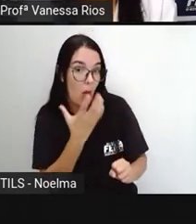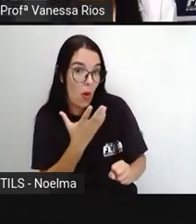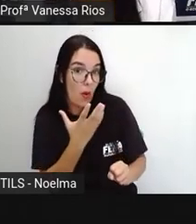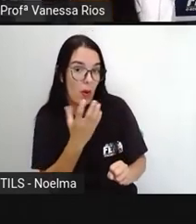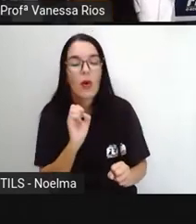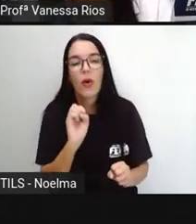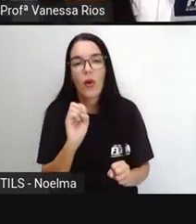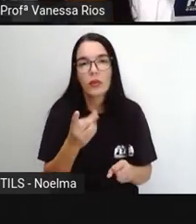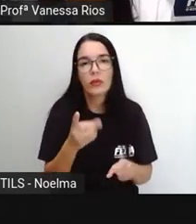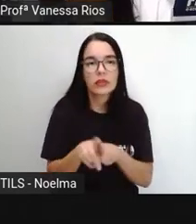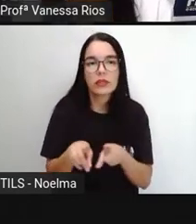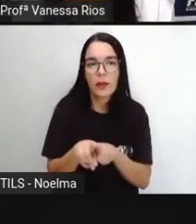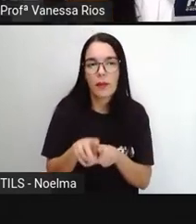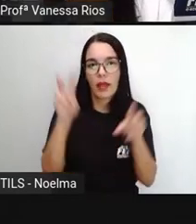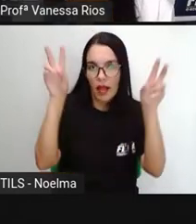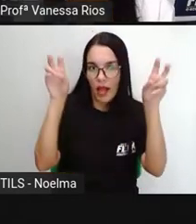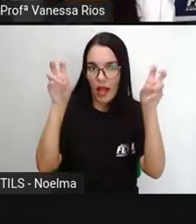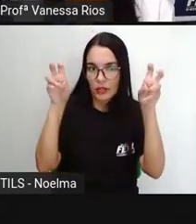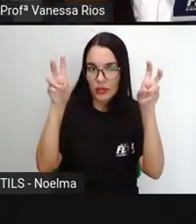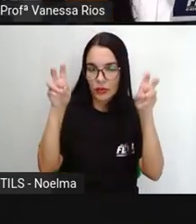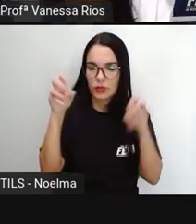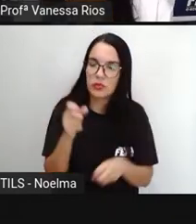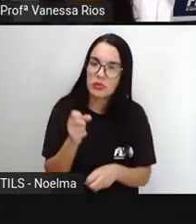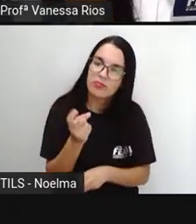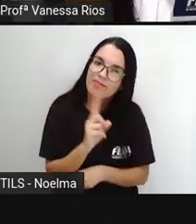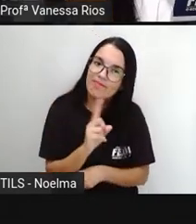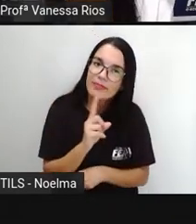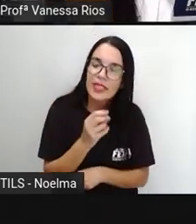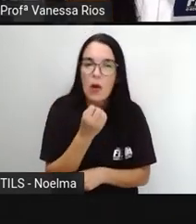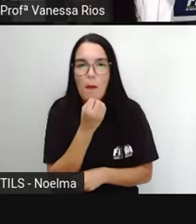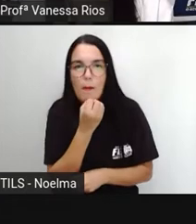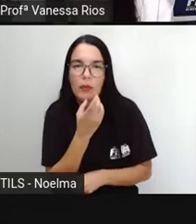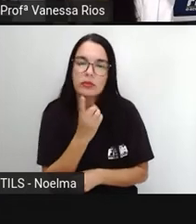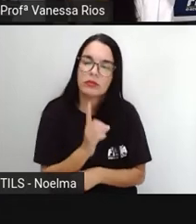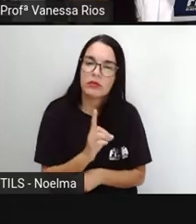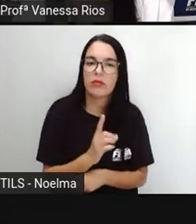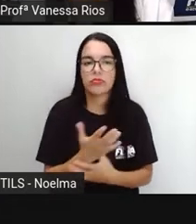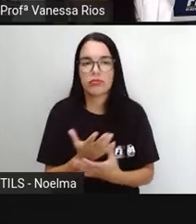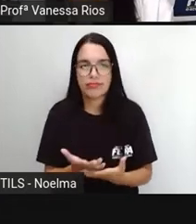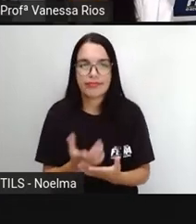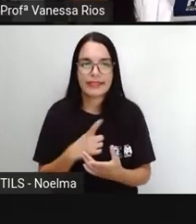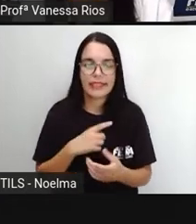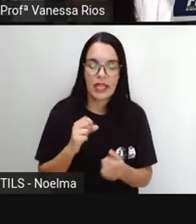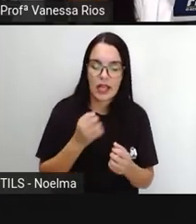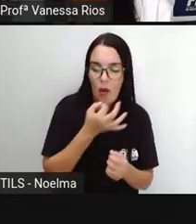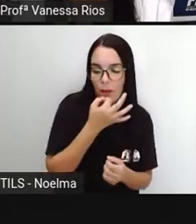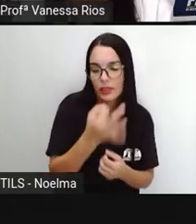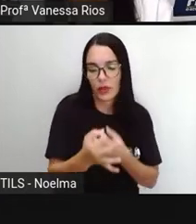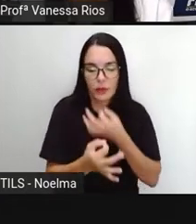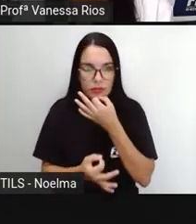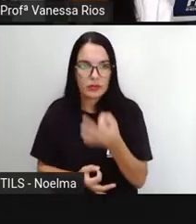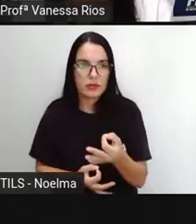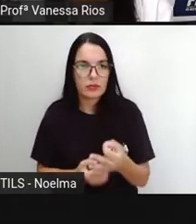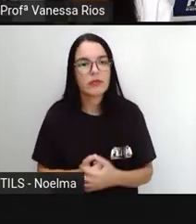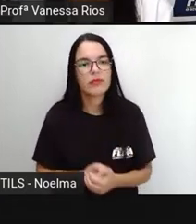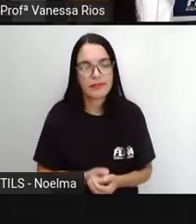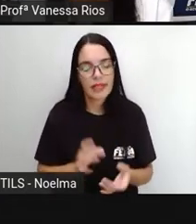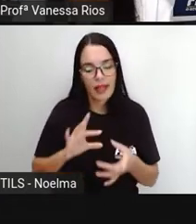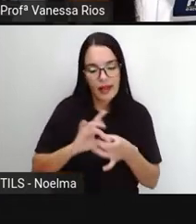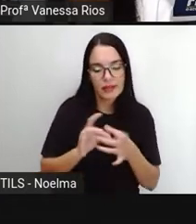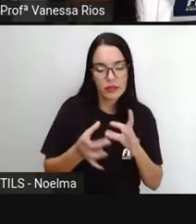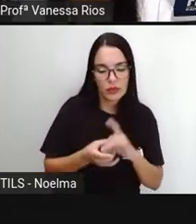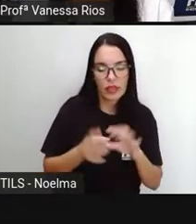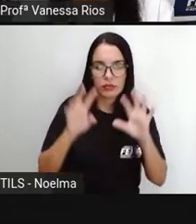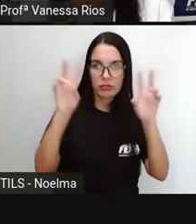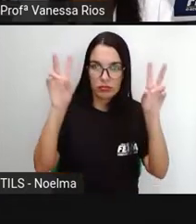ou também assuntos que servem para que a gente reflita e também formem aí as nossas opiniões relacionadas ao